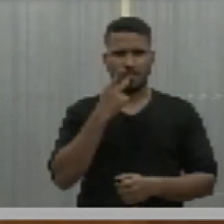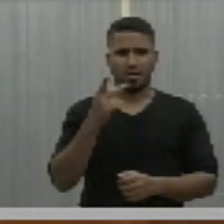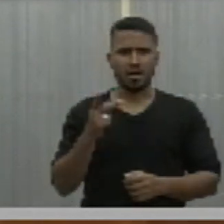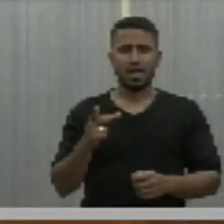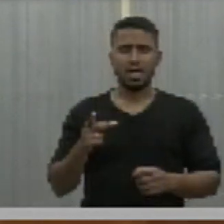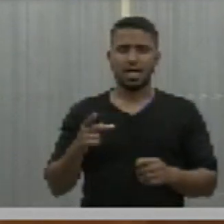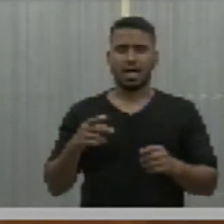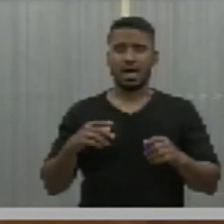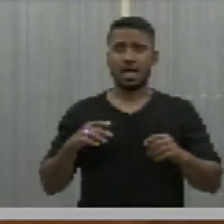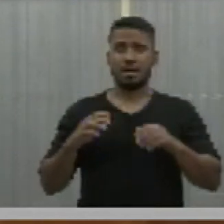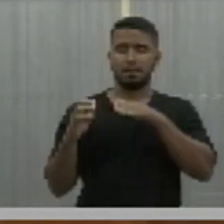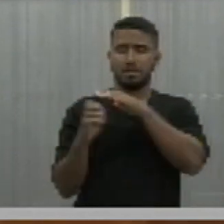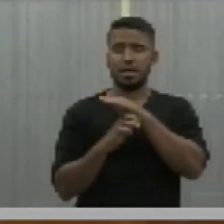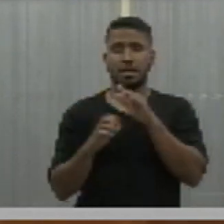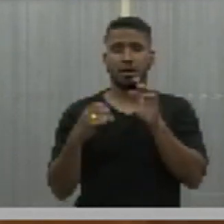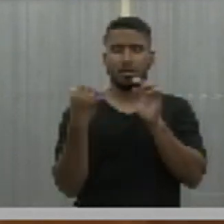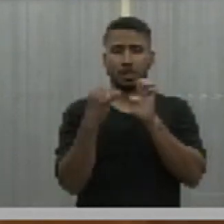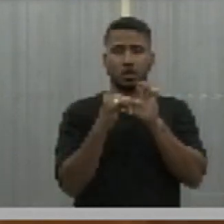sofre na pele,